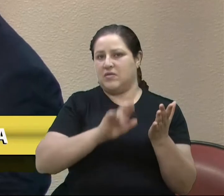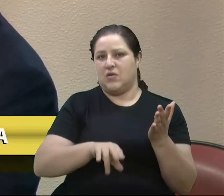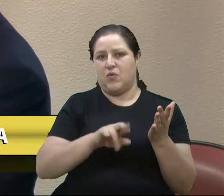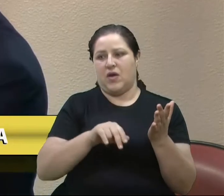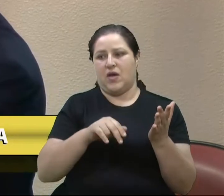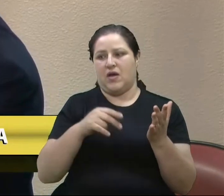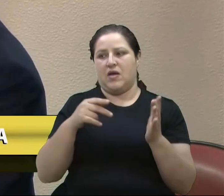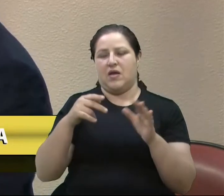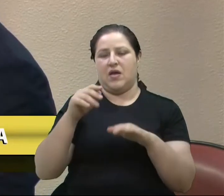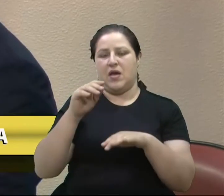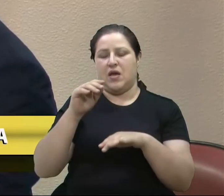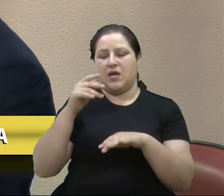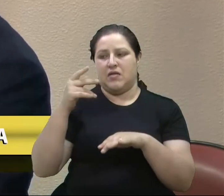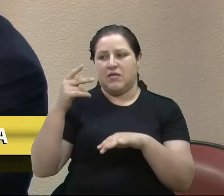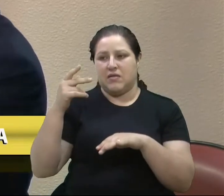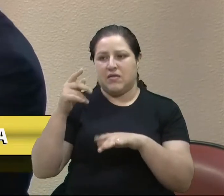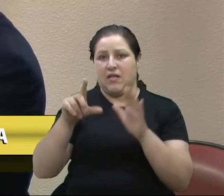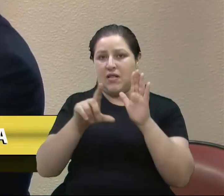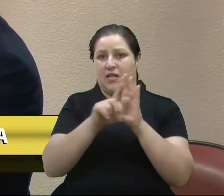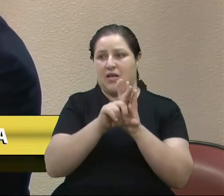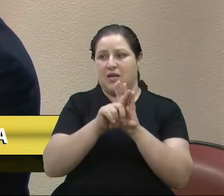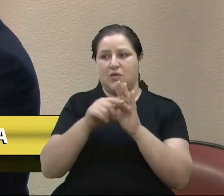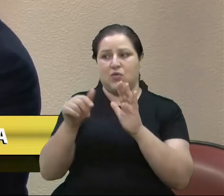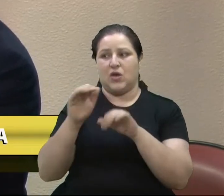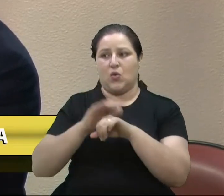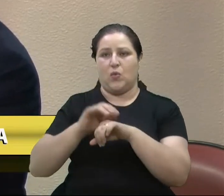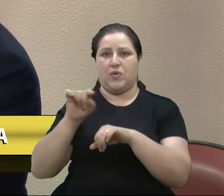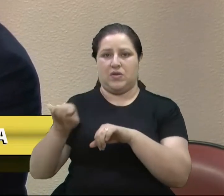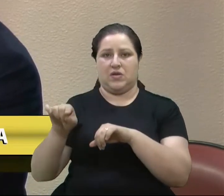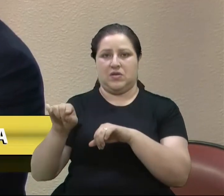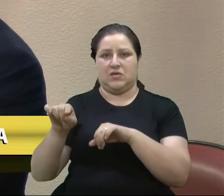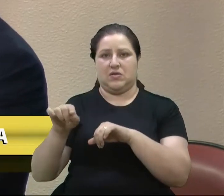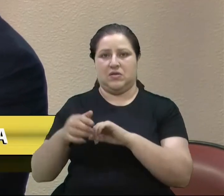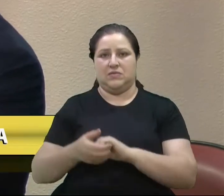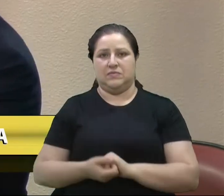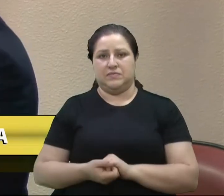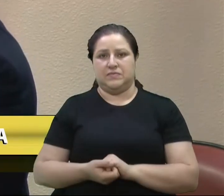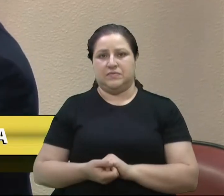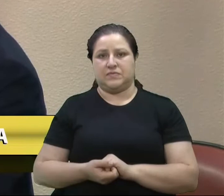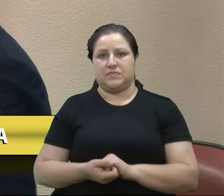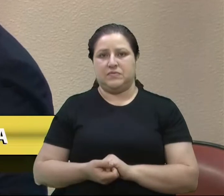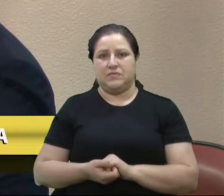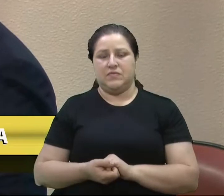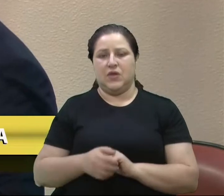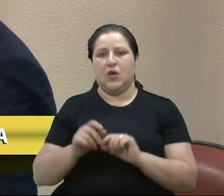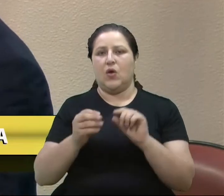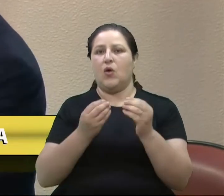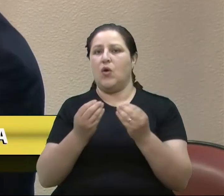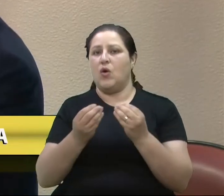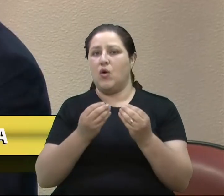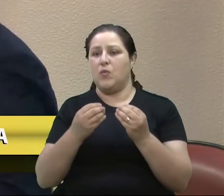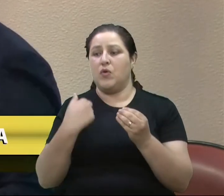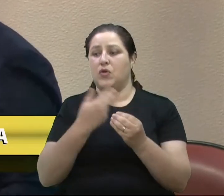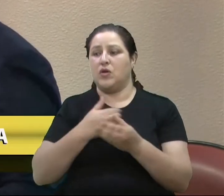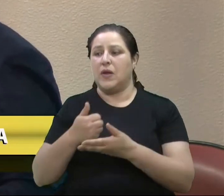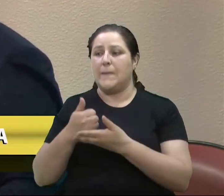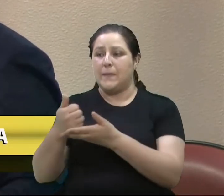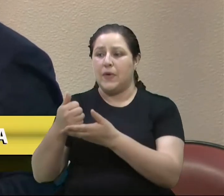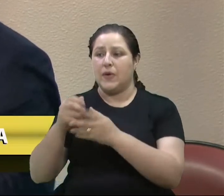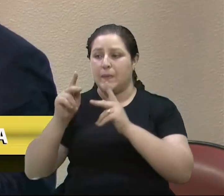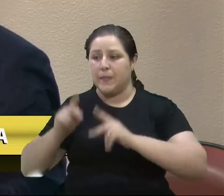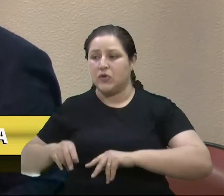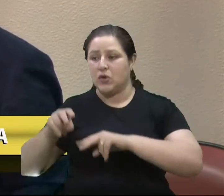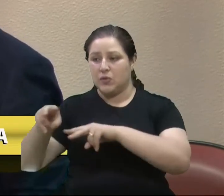agricultores. Como é que o senhor vê o futuro? Como é que a gente pode incentivar esse agricultor a ficar lá produzindo,